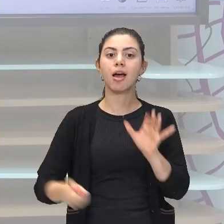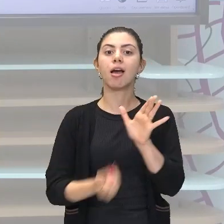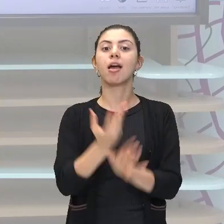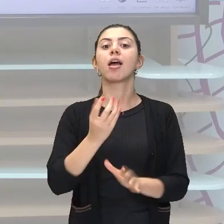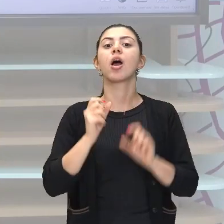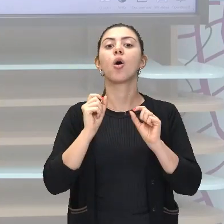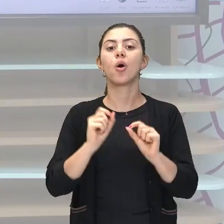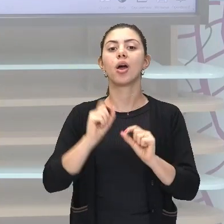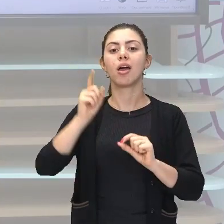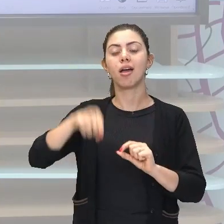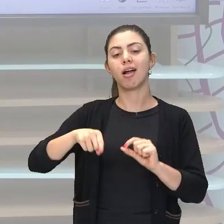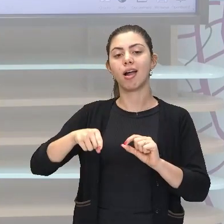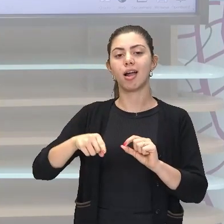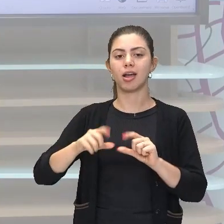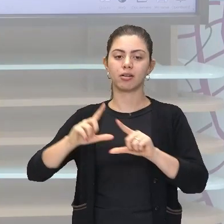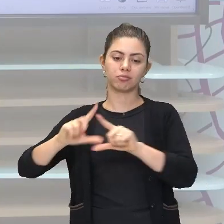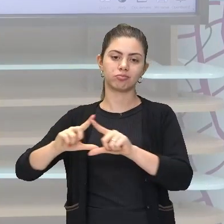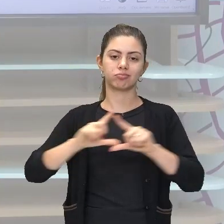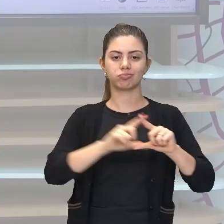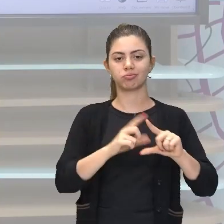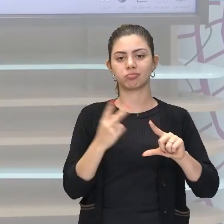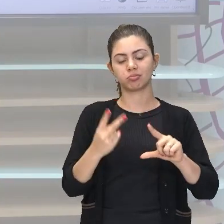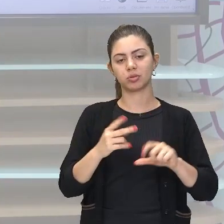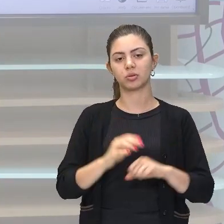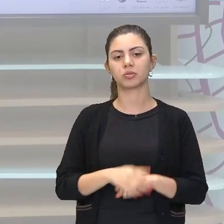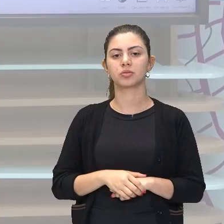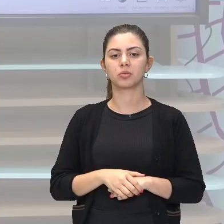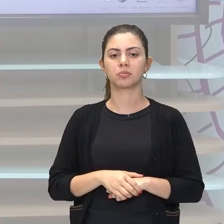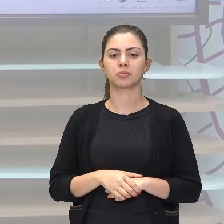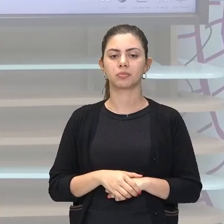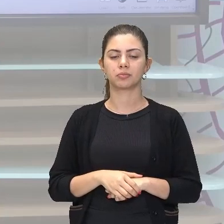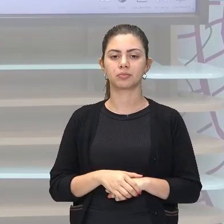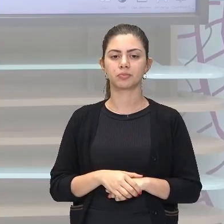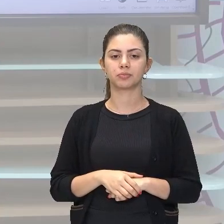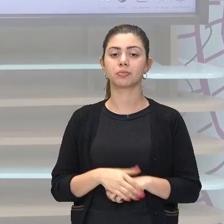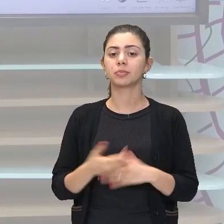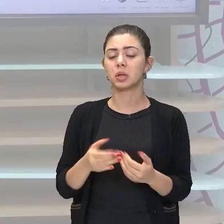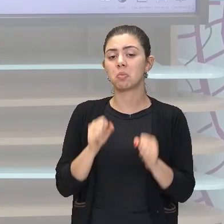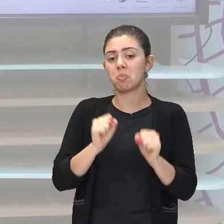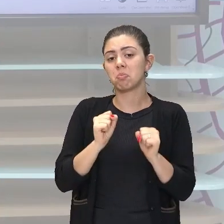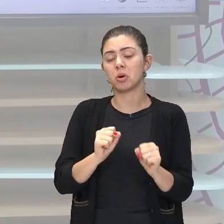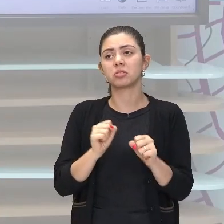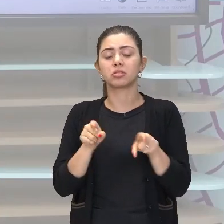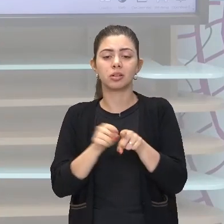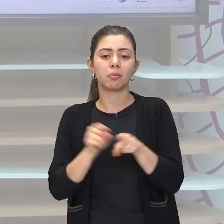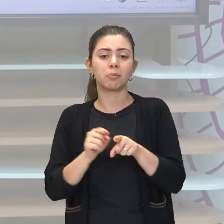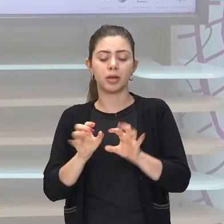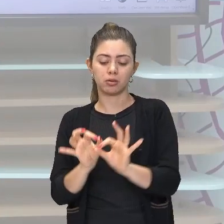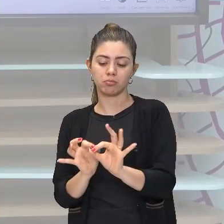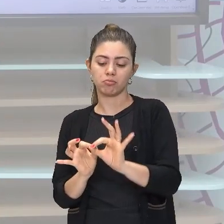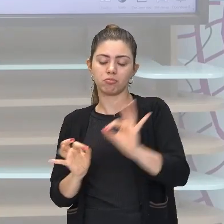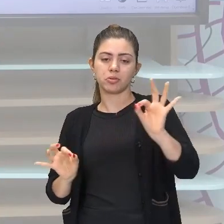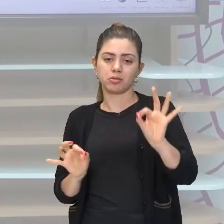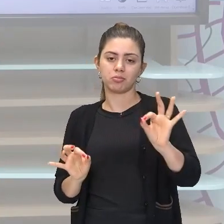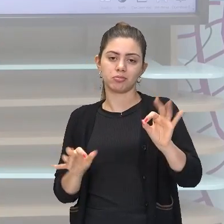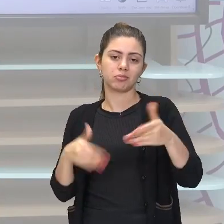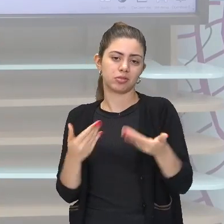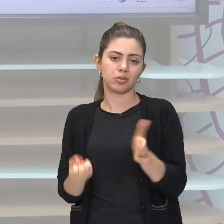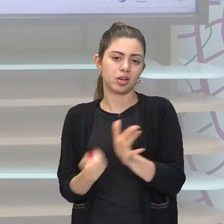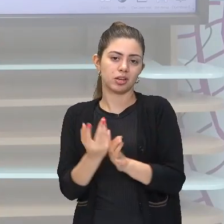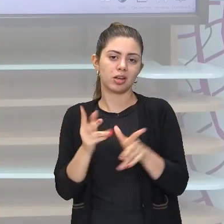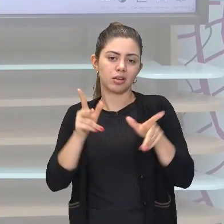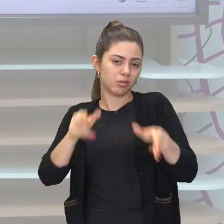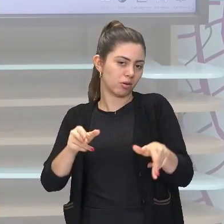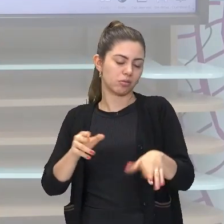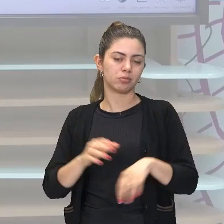traçar de A para C, mas eu poderia ter escolhido traçar, desculpa, traçar de B para D. E aí eu teria basicamente